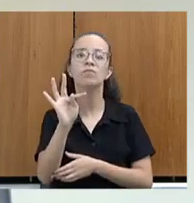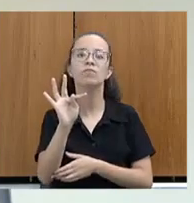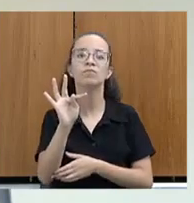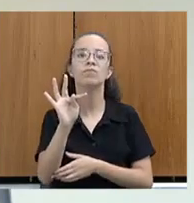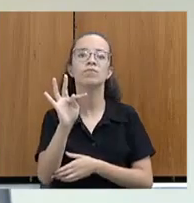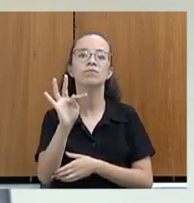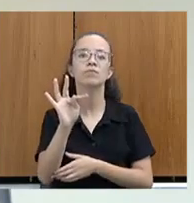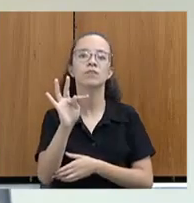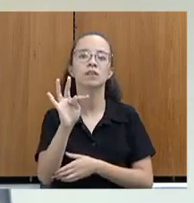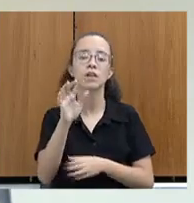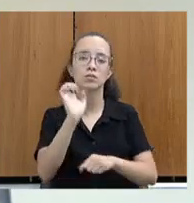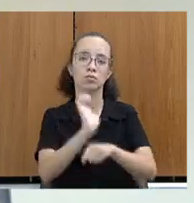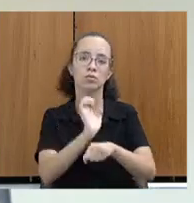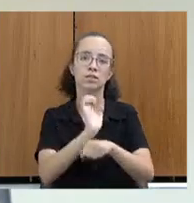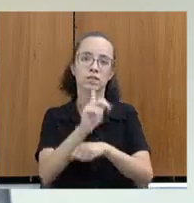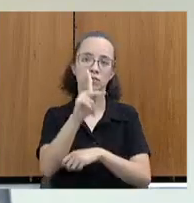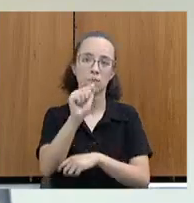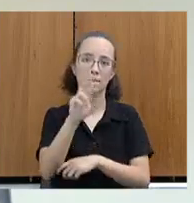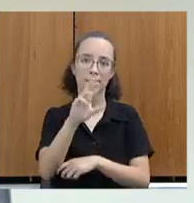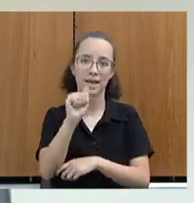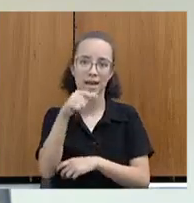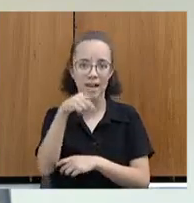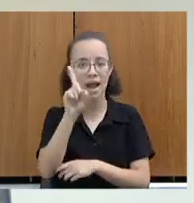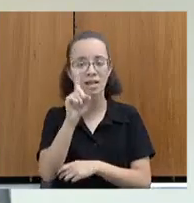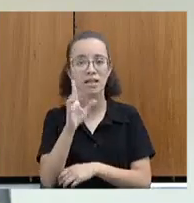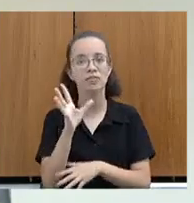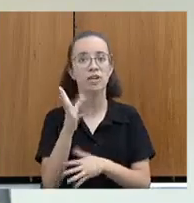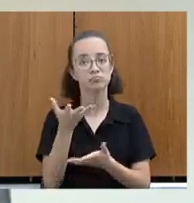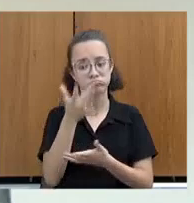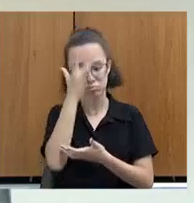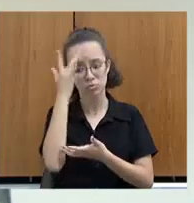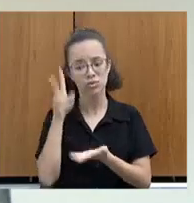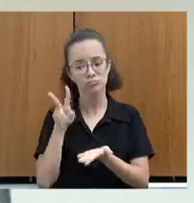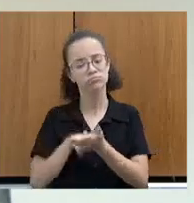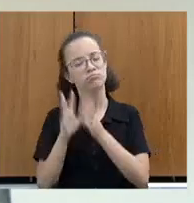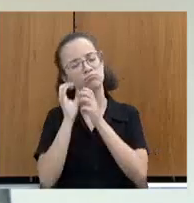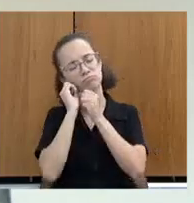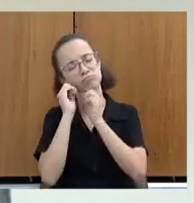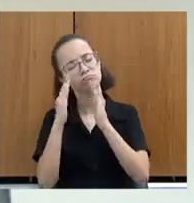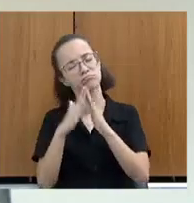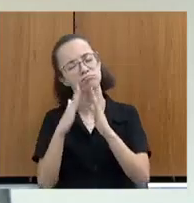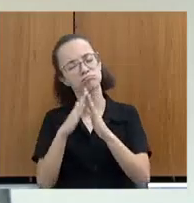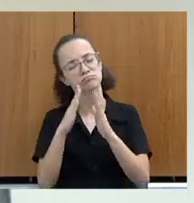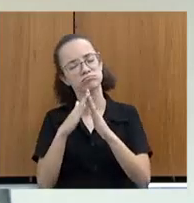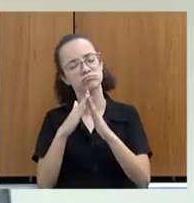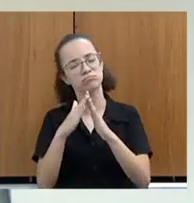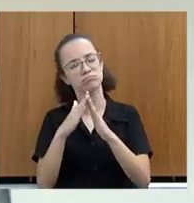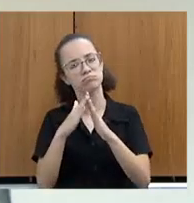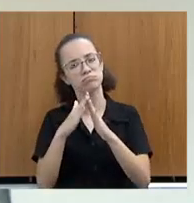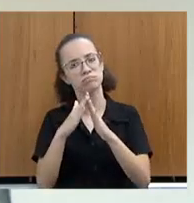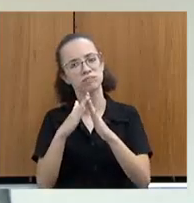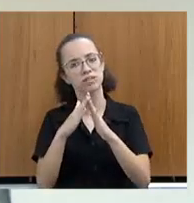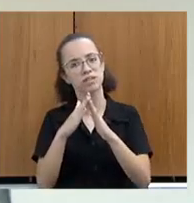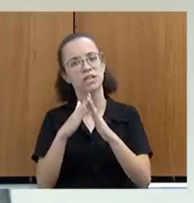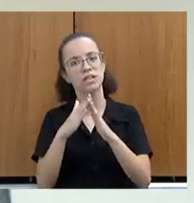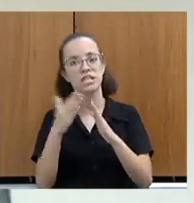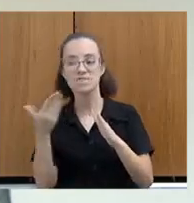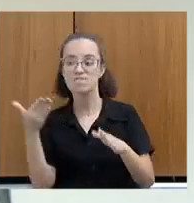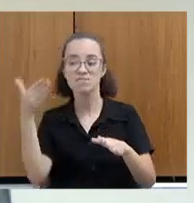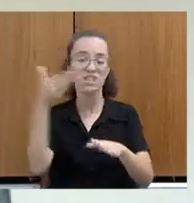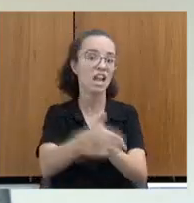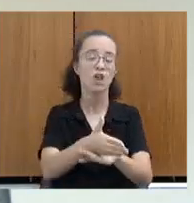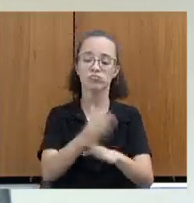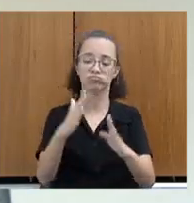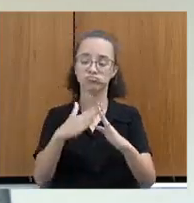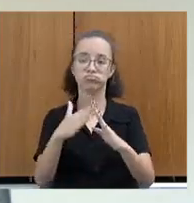engano, no Pará, né? Que estava dormindo dentro de casa, né? E arrombaram a porta e o assassinaram. Quer dizer,